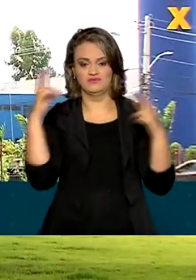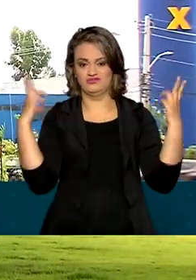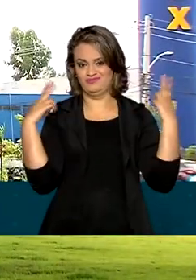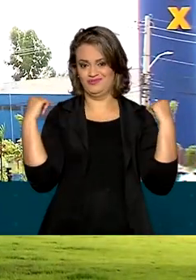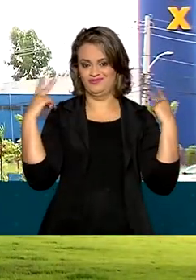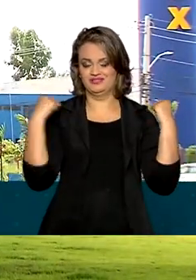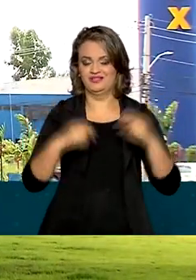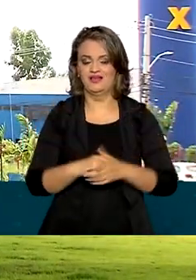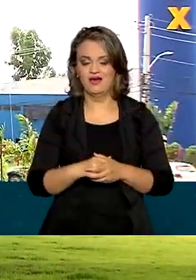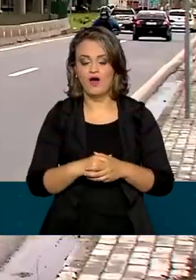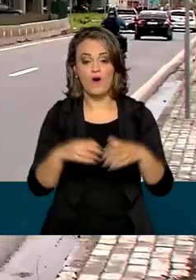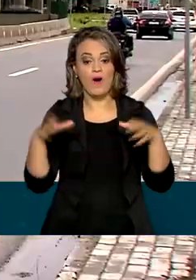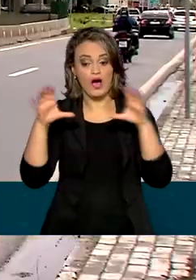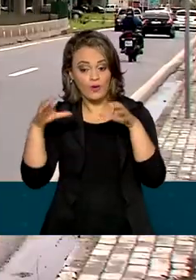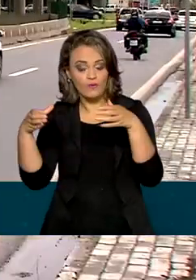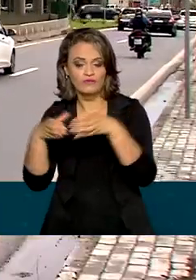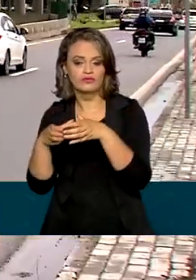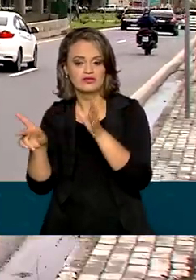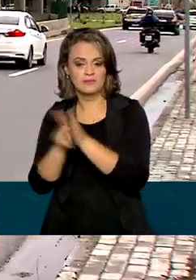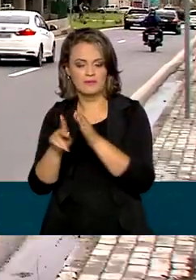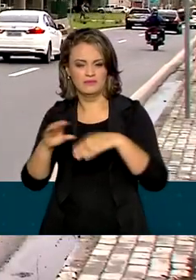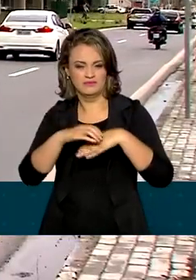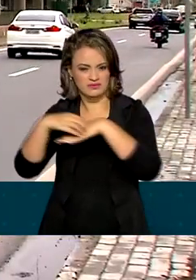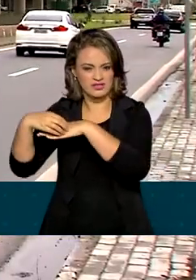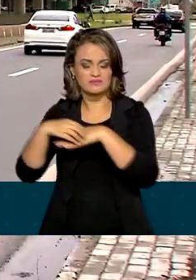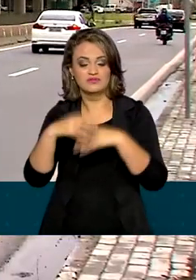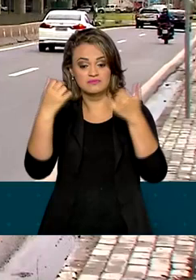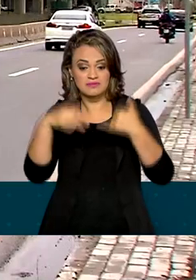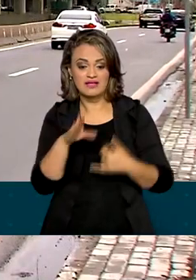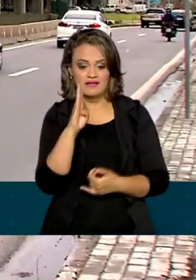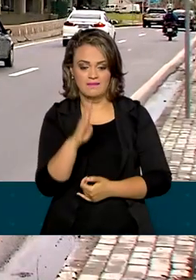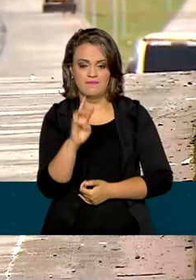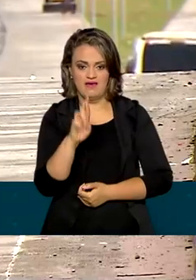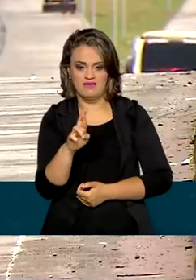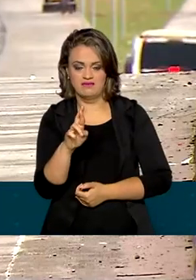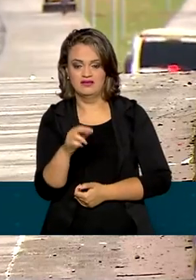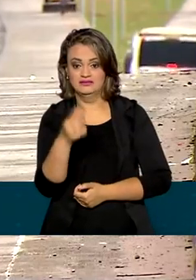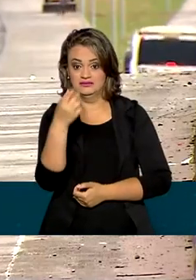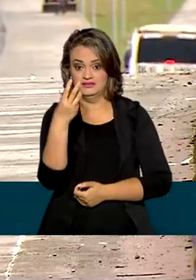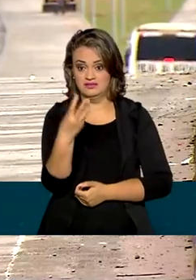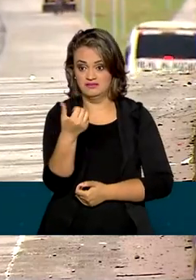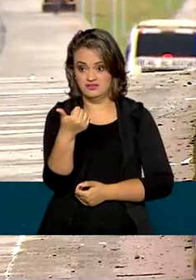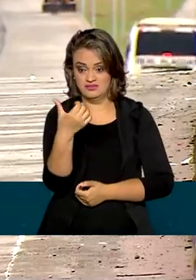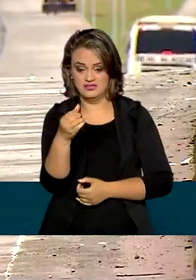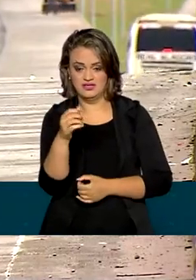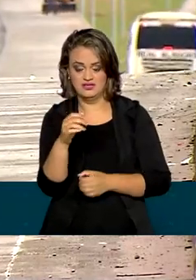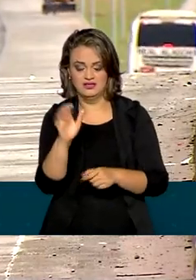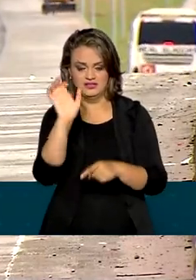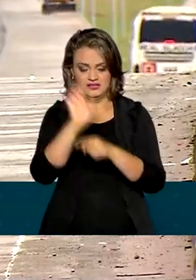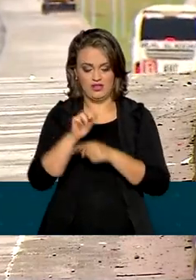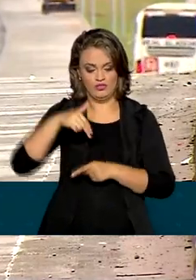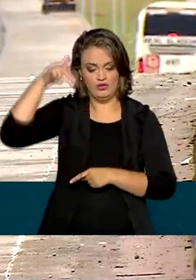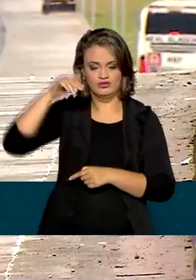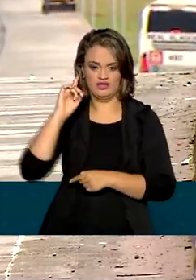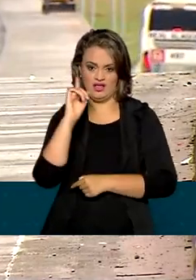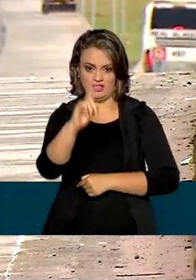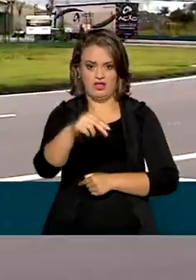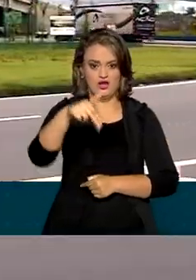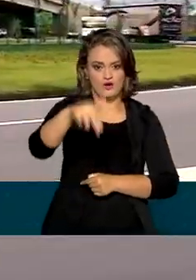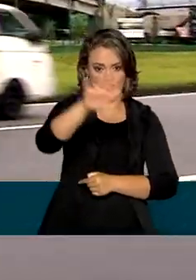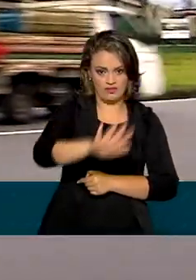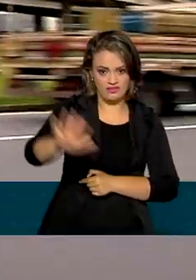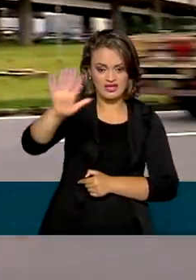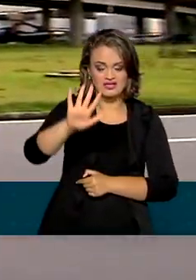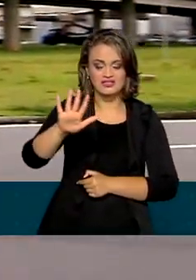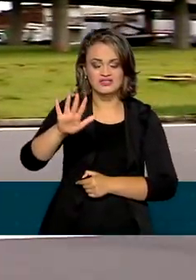De acordo com a Confederação Nacional do Transporte, a BR-316, que liga os estados do norte ao nordeste